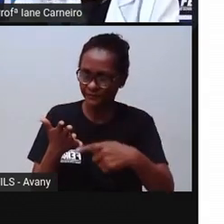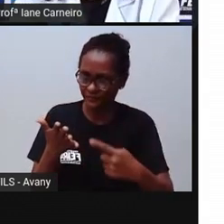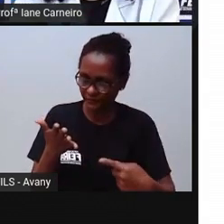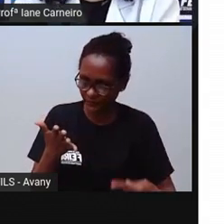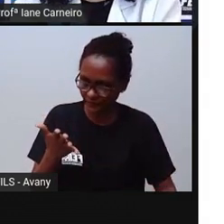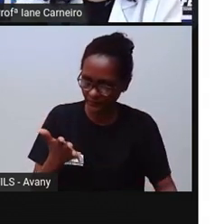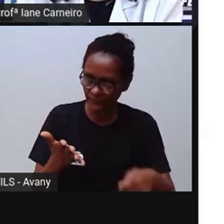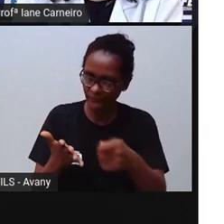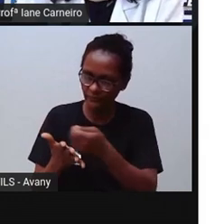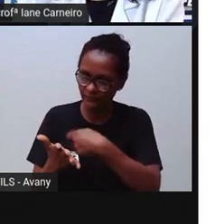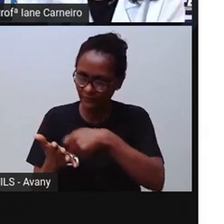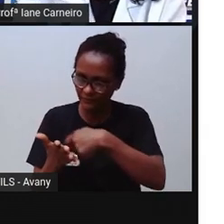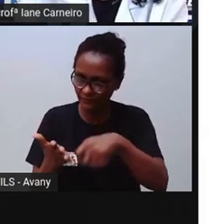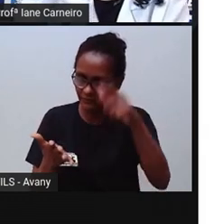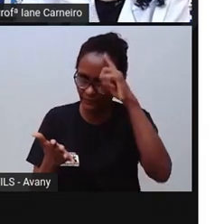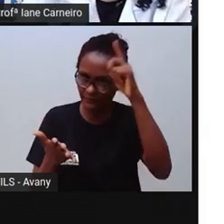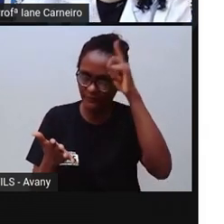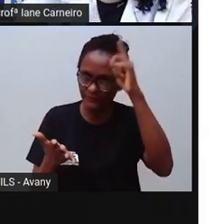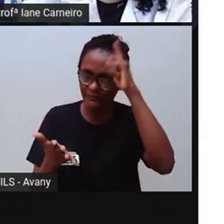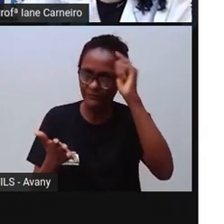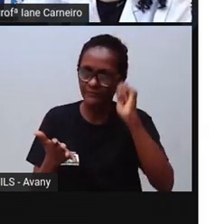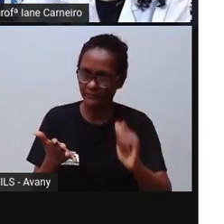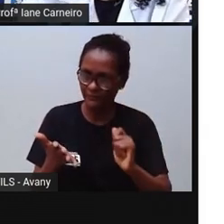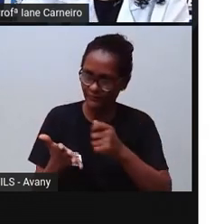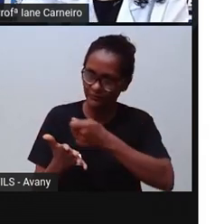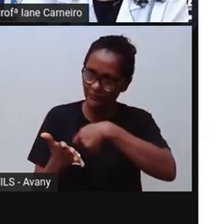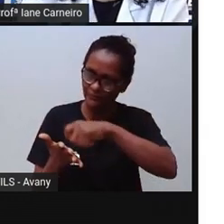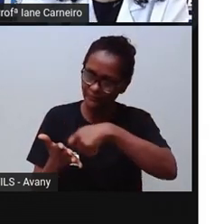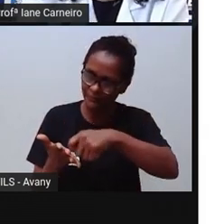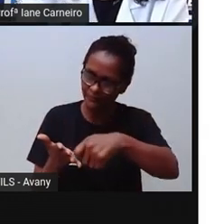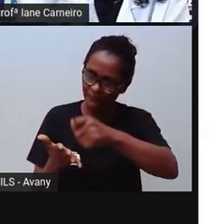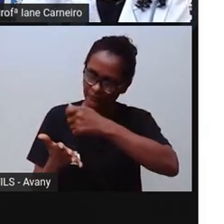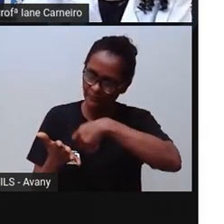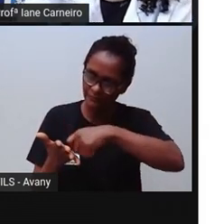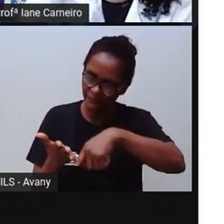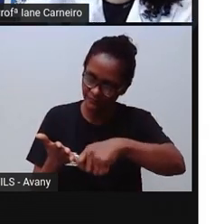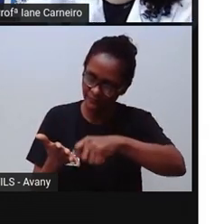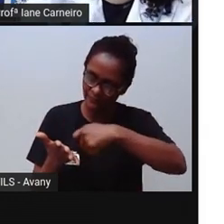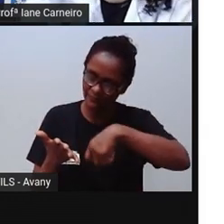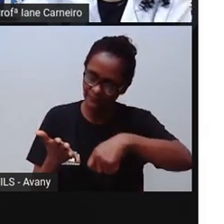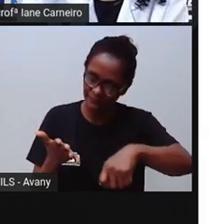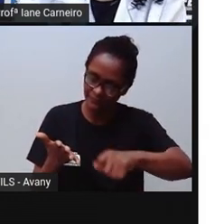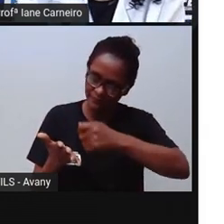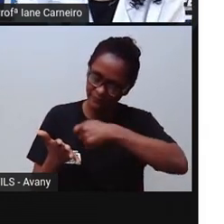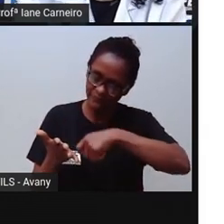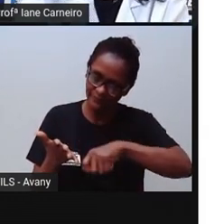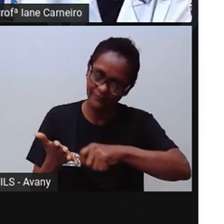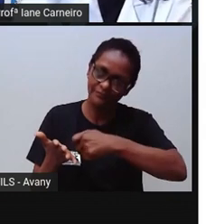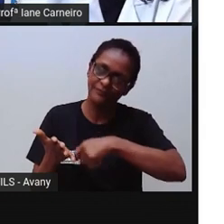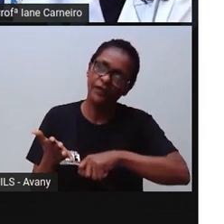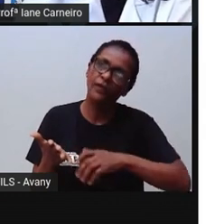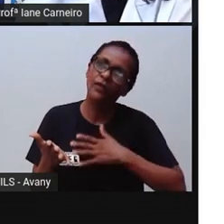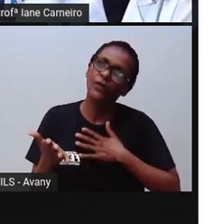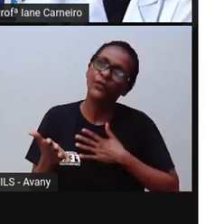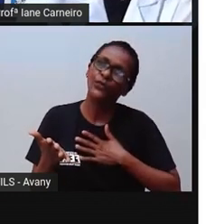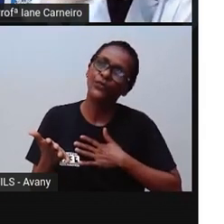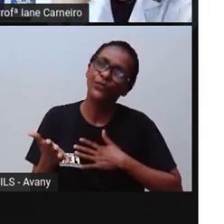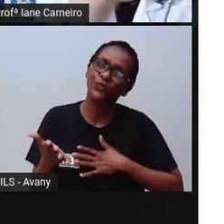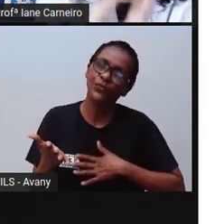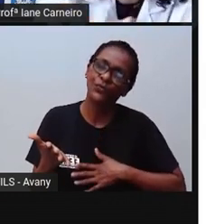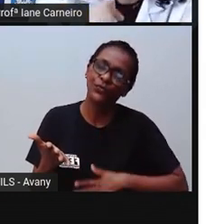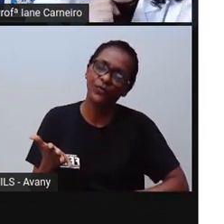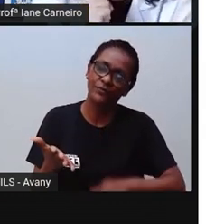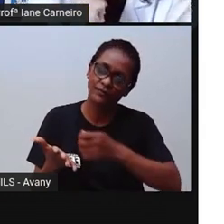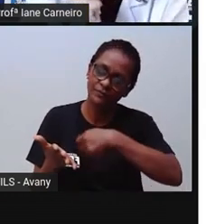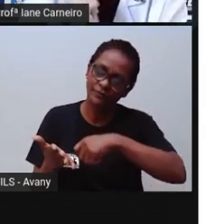falou com você sobre o diário? Então pega o diário, escreve, desenha no diário, né? Coloca